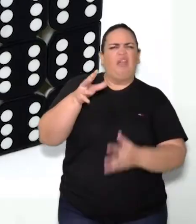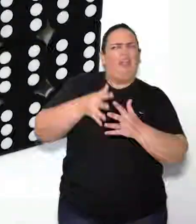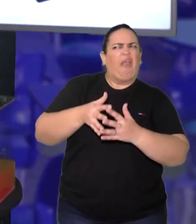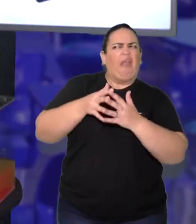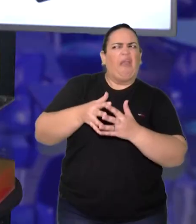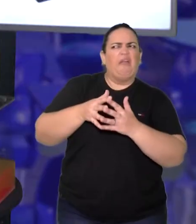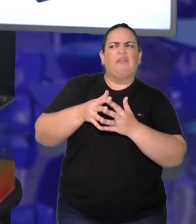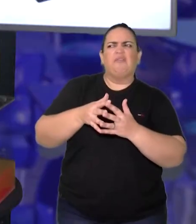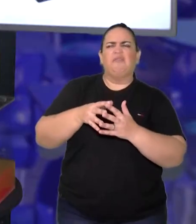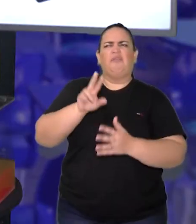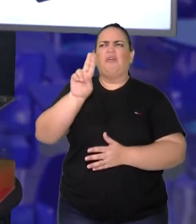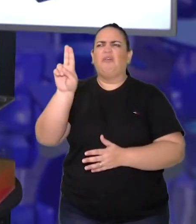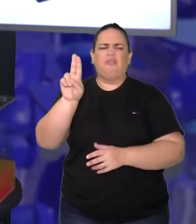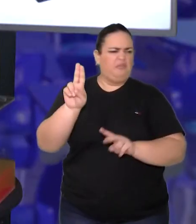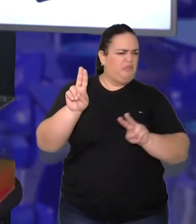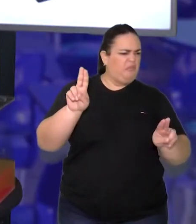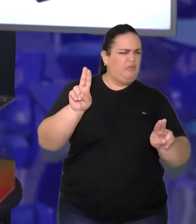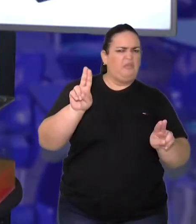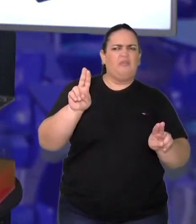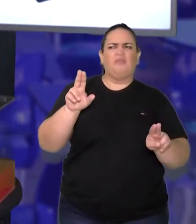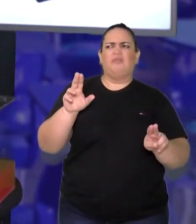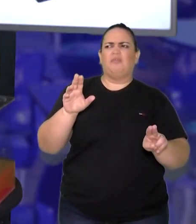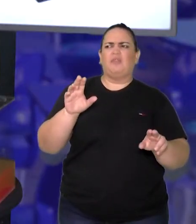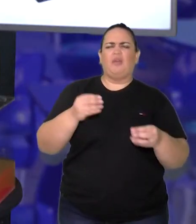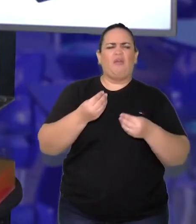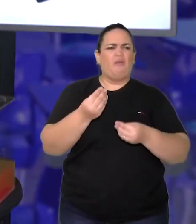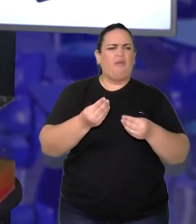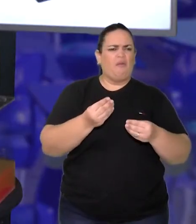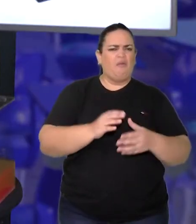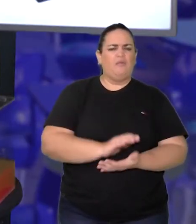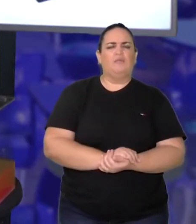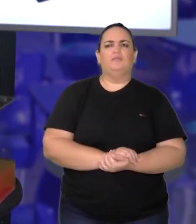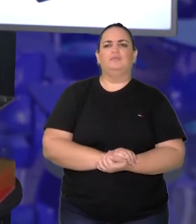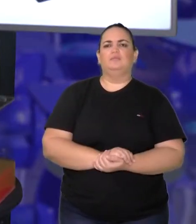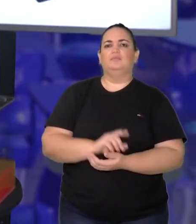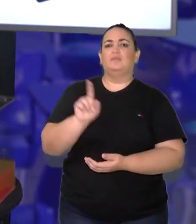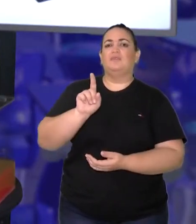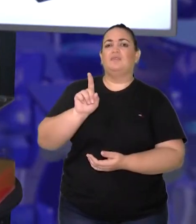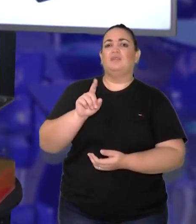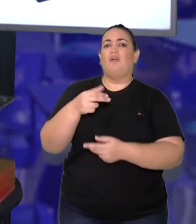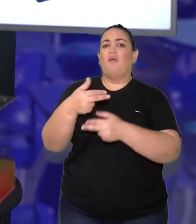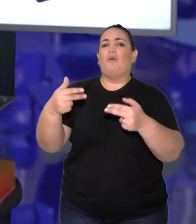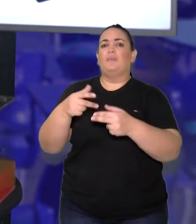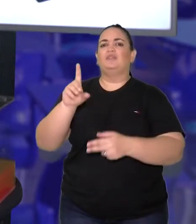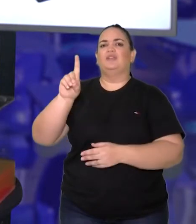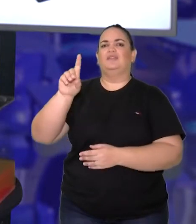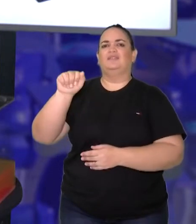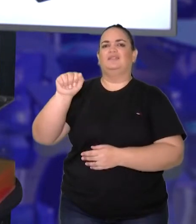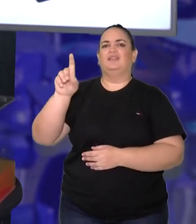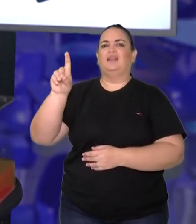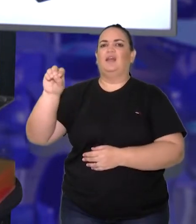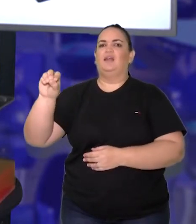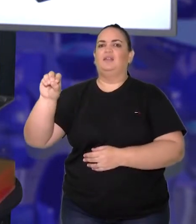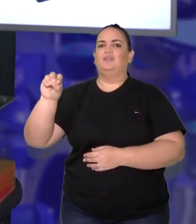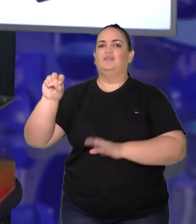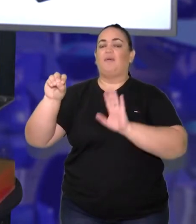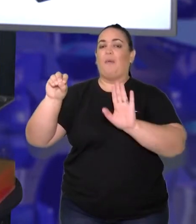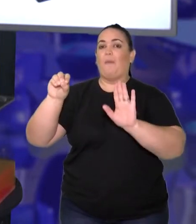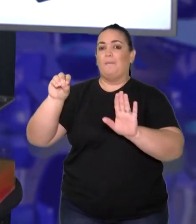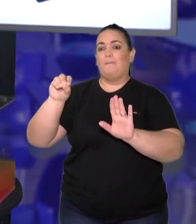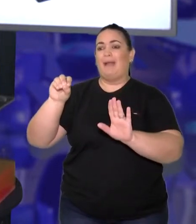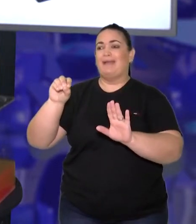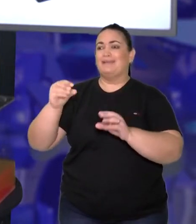do objeto, tá? Vamos deixar bem claro que o nome do objeto aqui, nesse caso, é o dado. Porém, o nome da forma